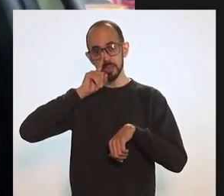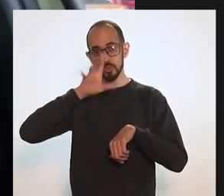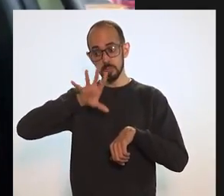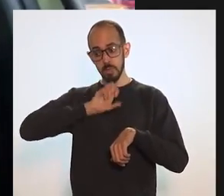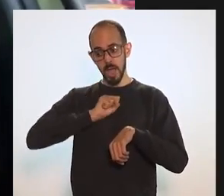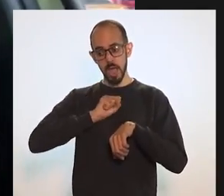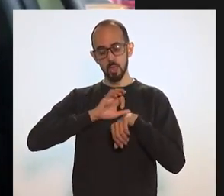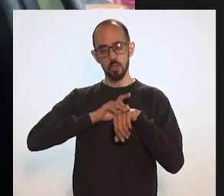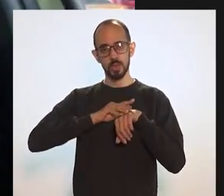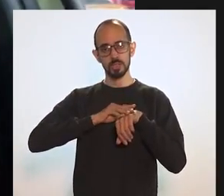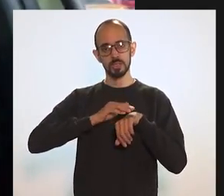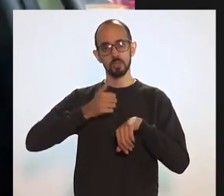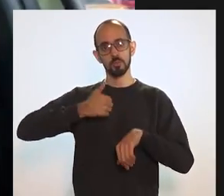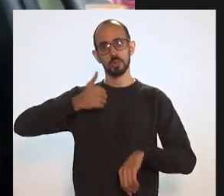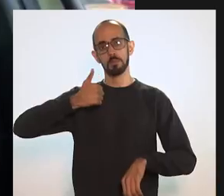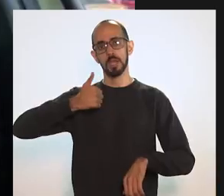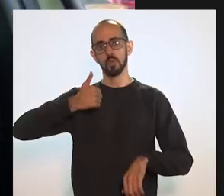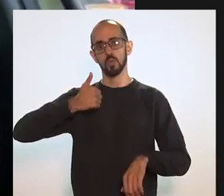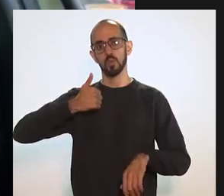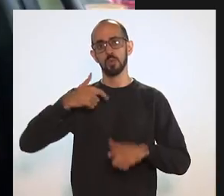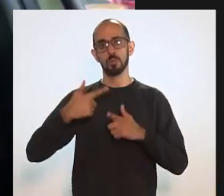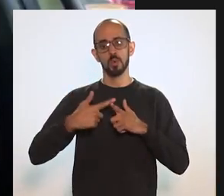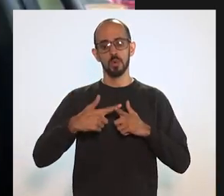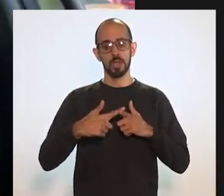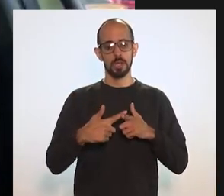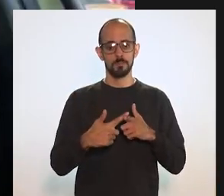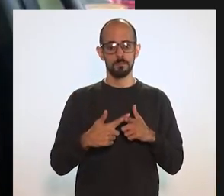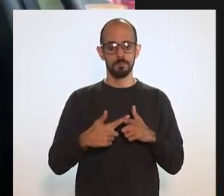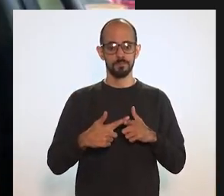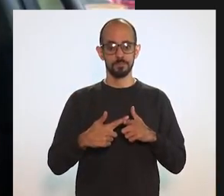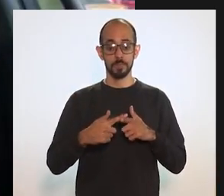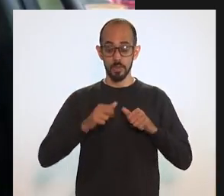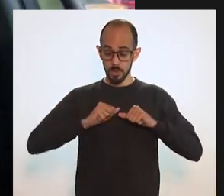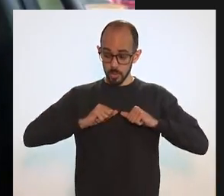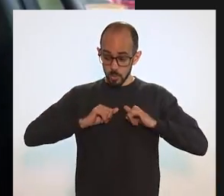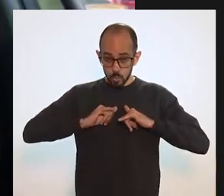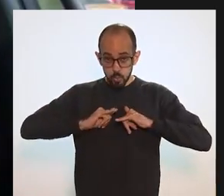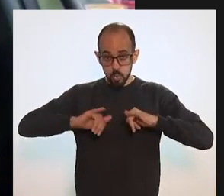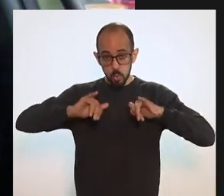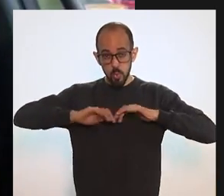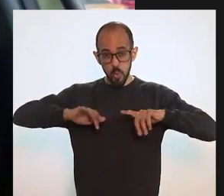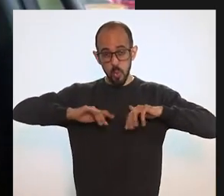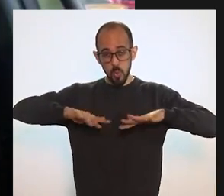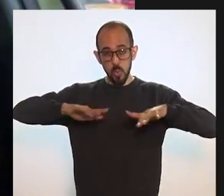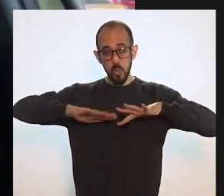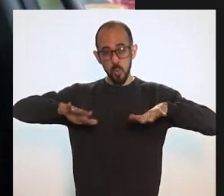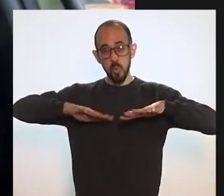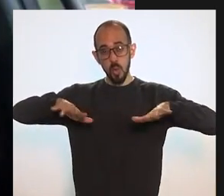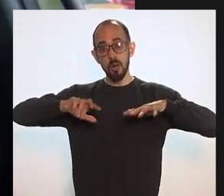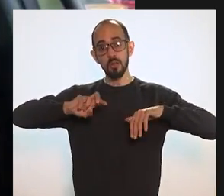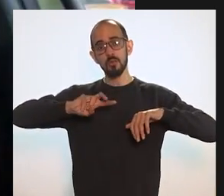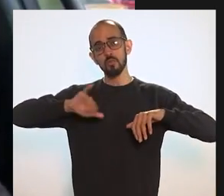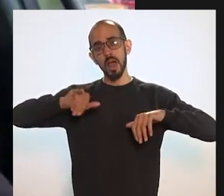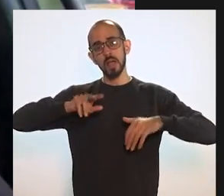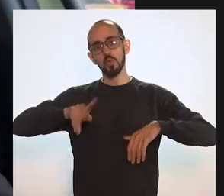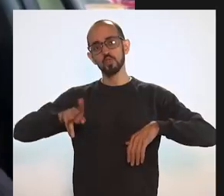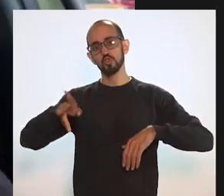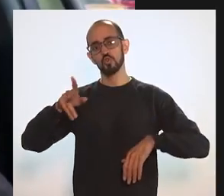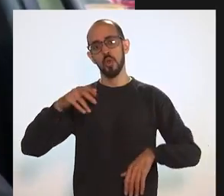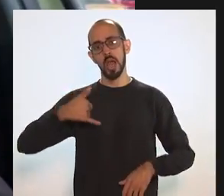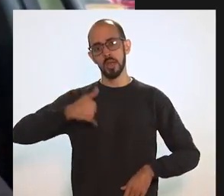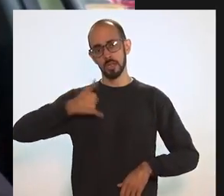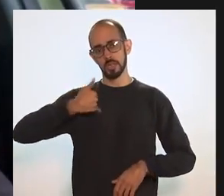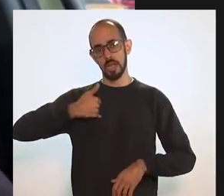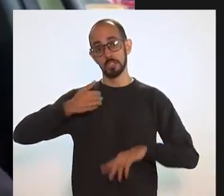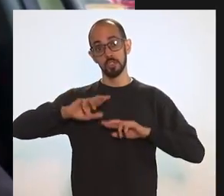risco de se fazerem doenças graves sejam protegidas primeiro. porque a transmissão vai continuar acontecendo entre outras